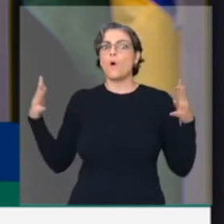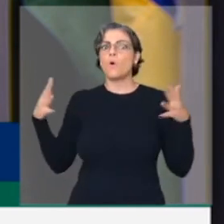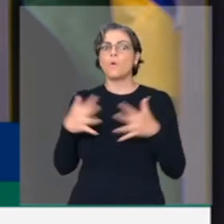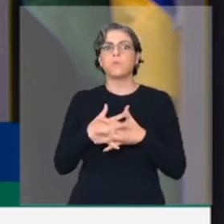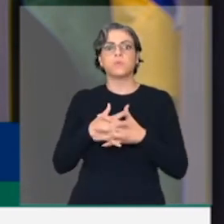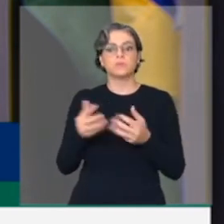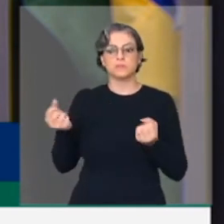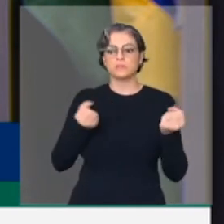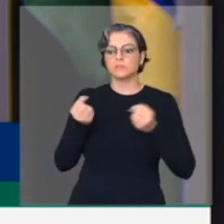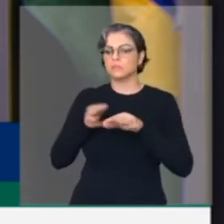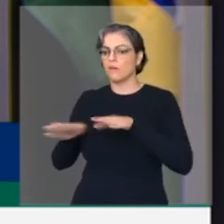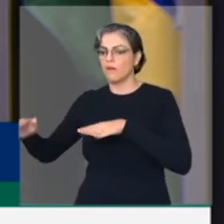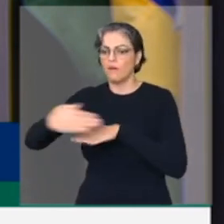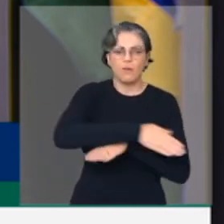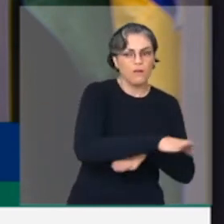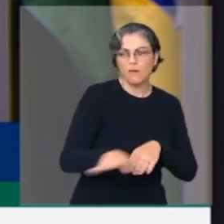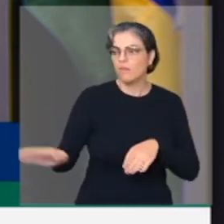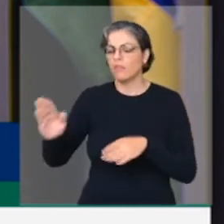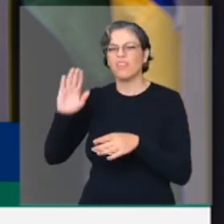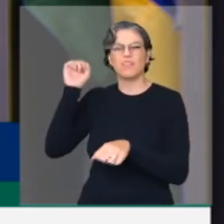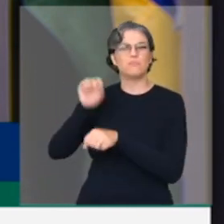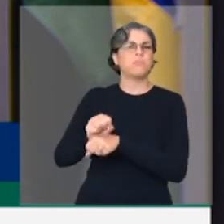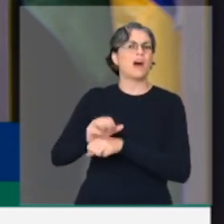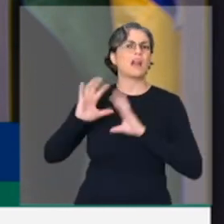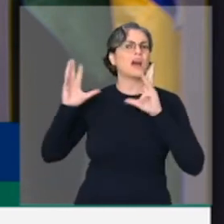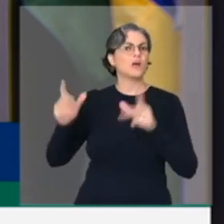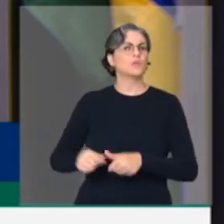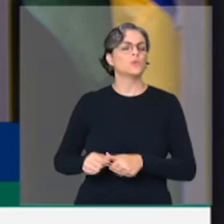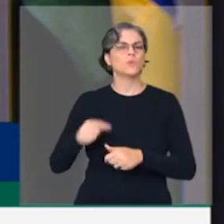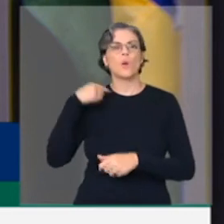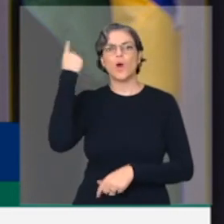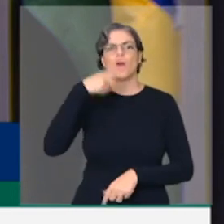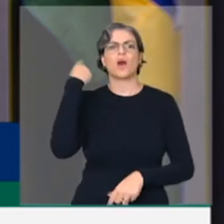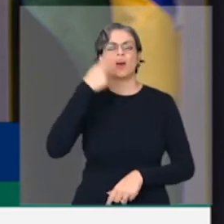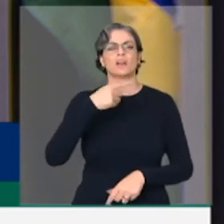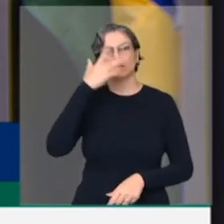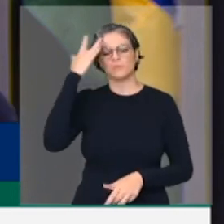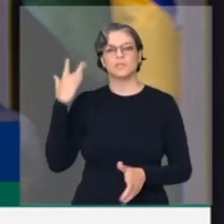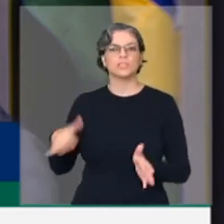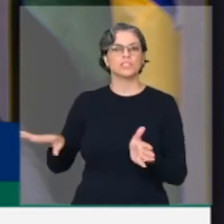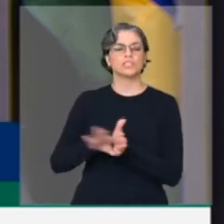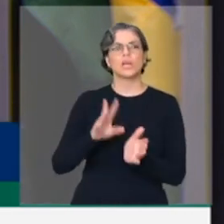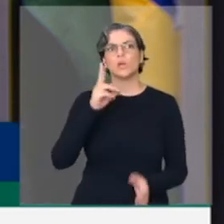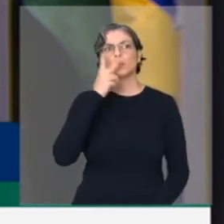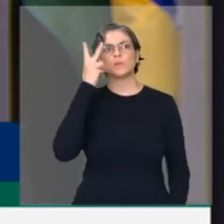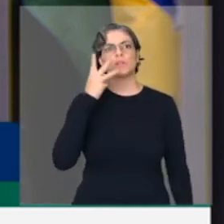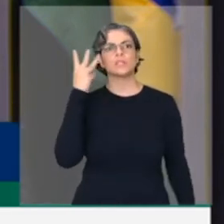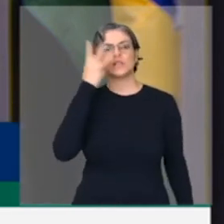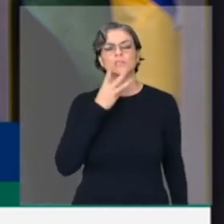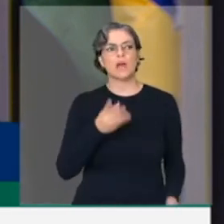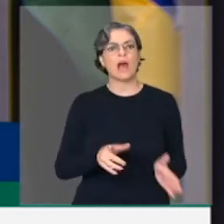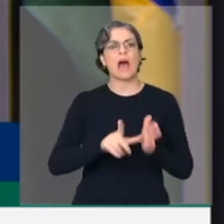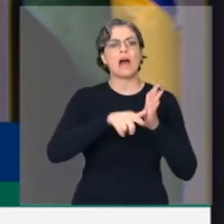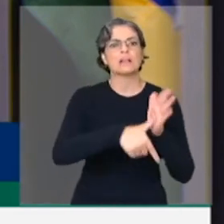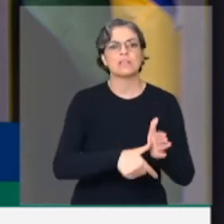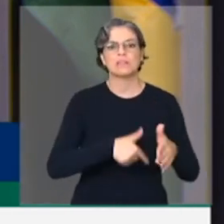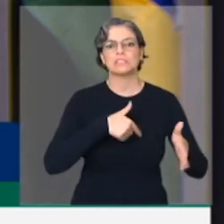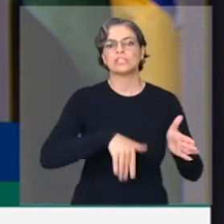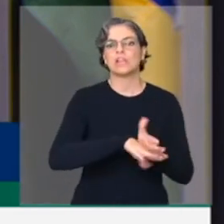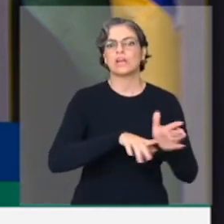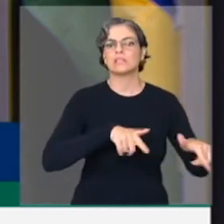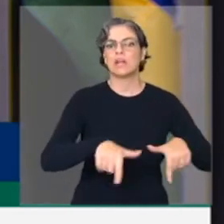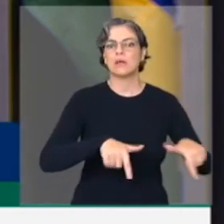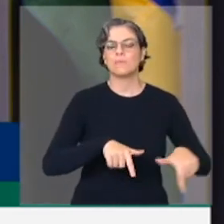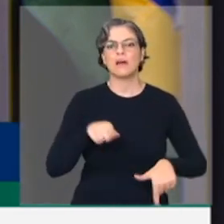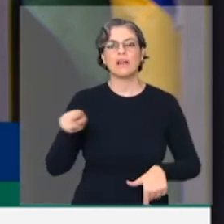O trânsito de Niterói ficou parado, parado por horas. Pessoas chegaram duas, três horas atrasadas aos seus trabalhos por conta